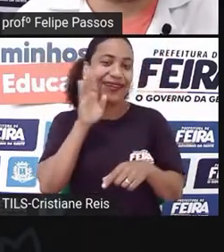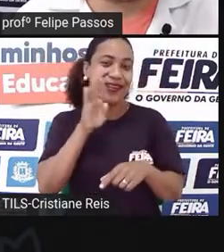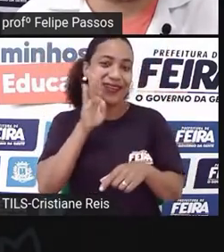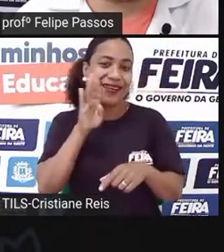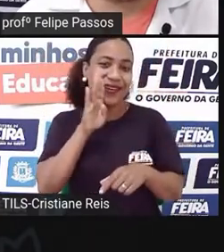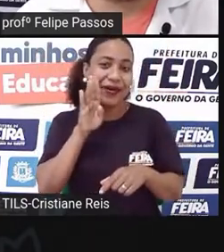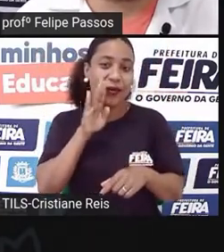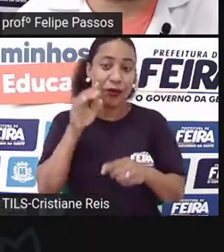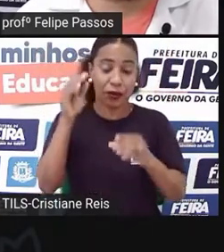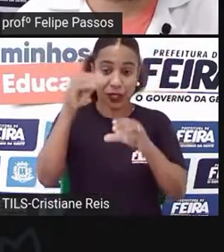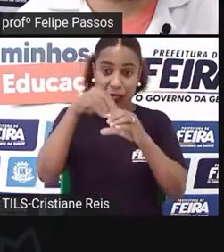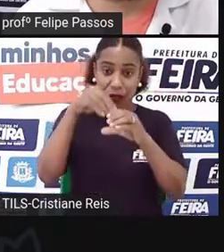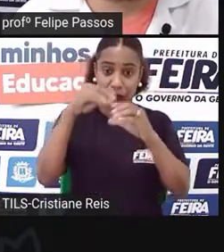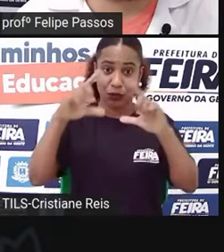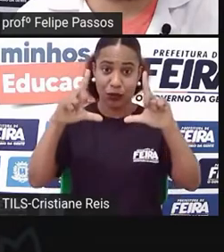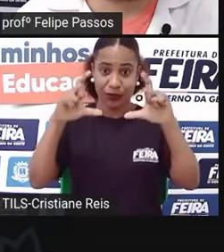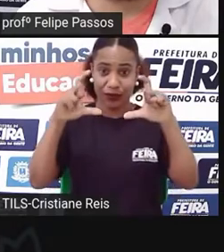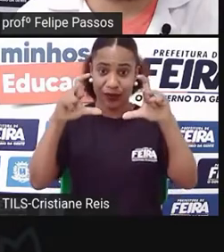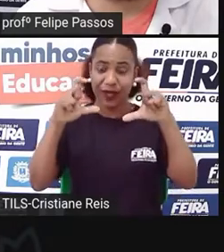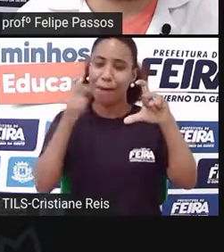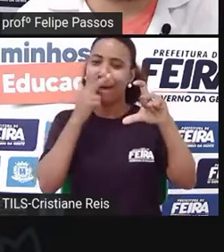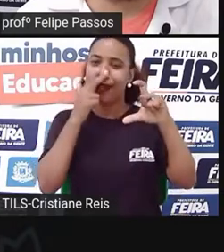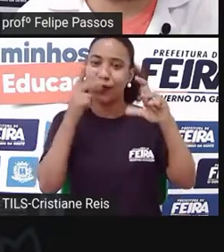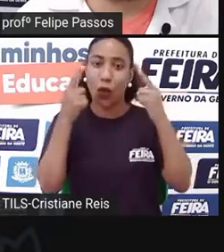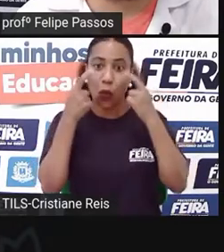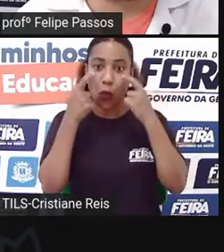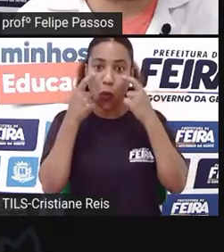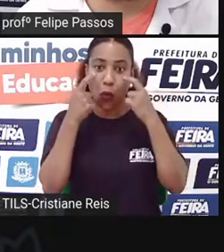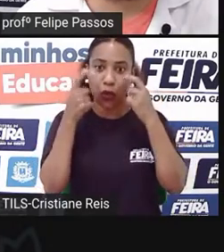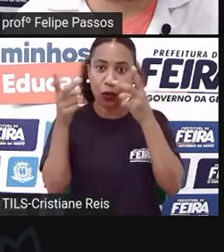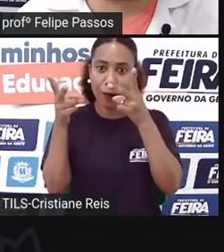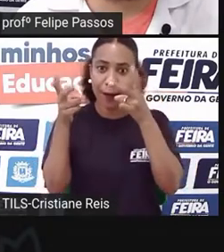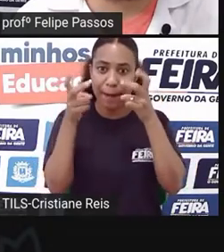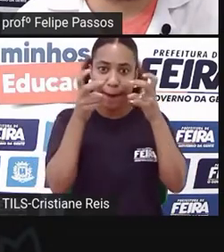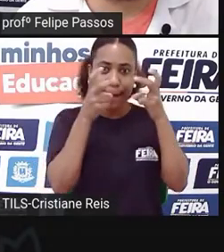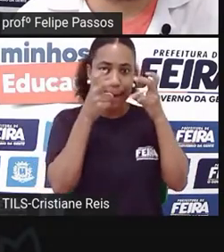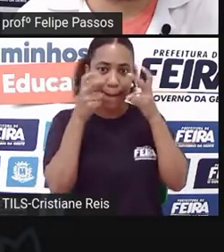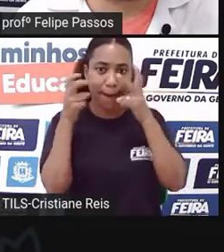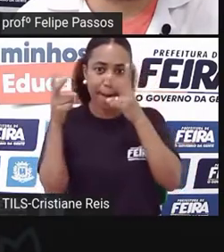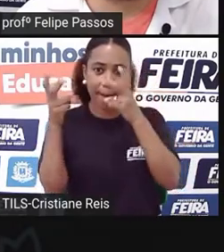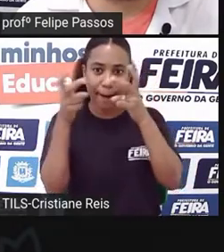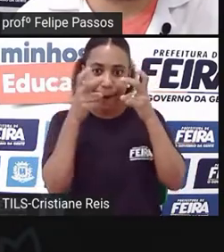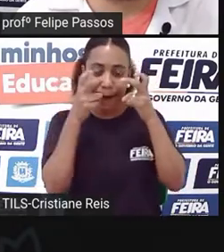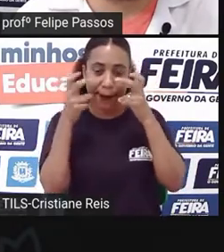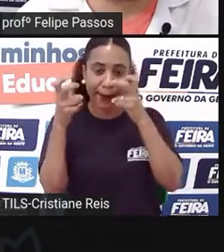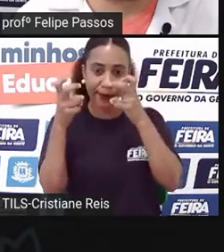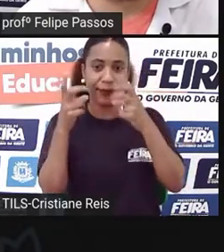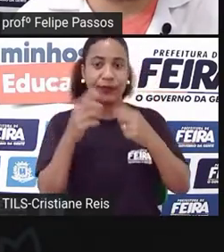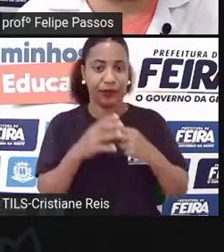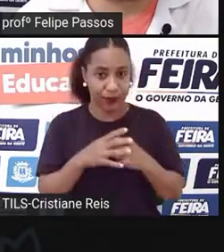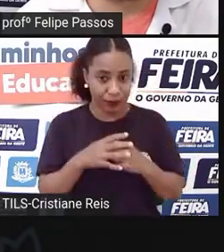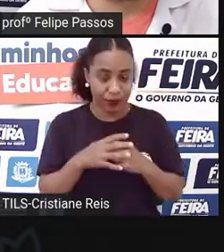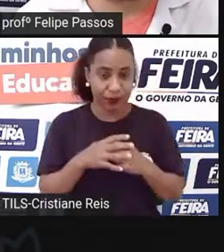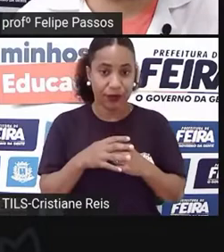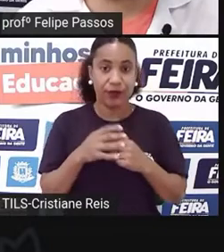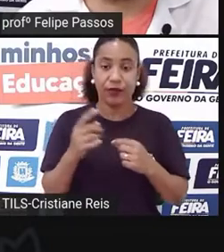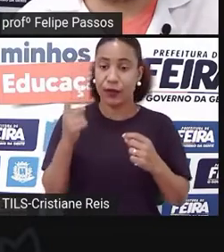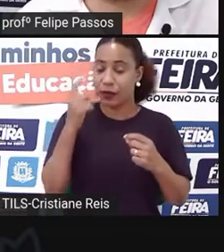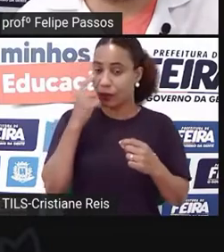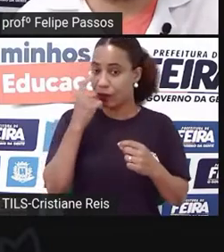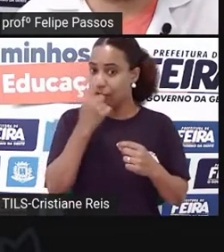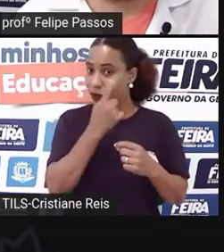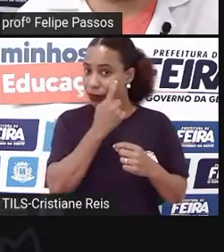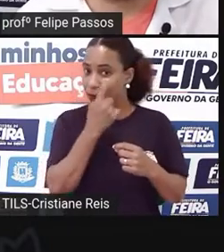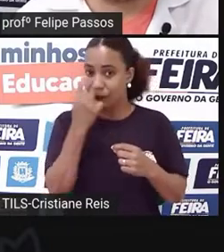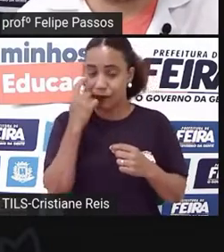que funciona como nossa íris. O diafragma, quando a gente está no escuro, nossa... Nossa íris não, nossa pupila. Nossa pupila